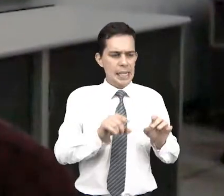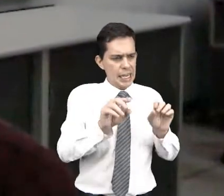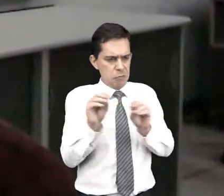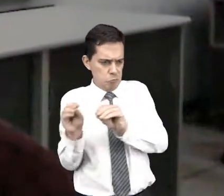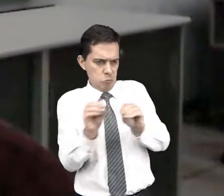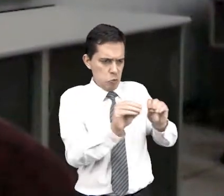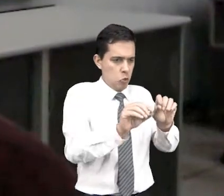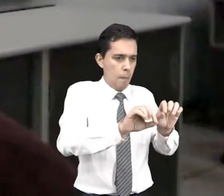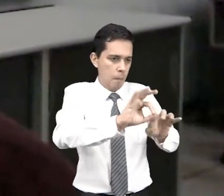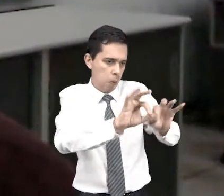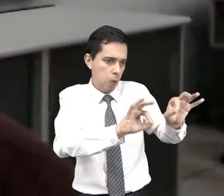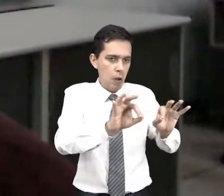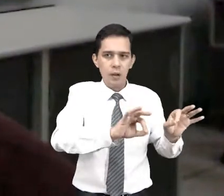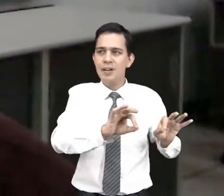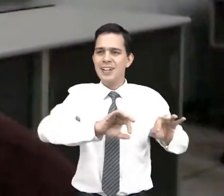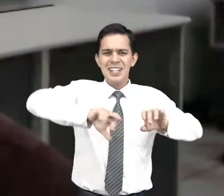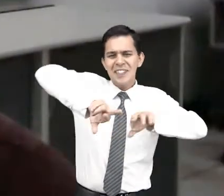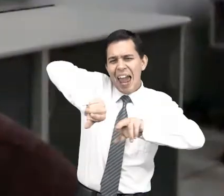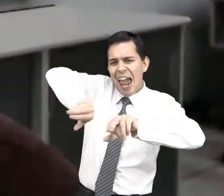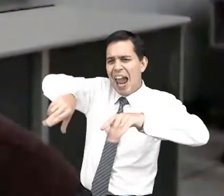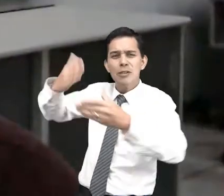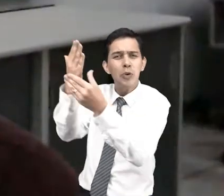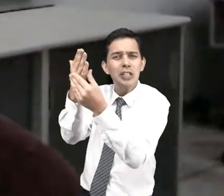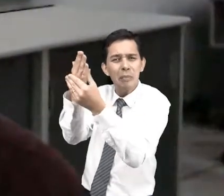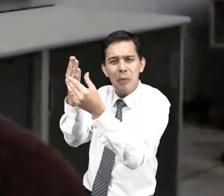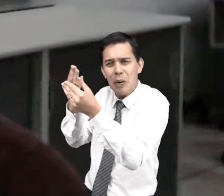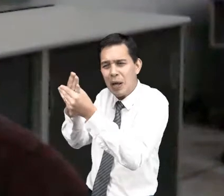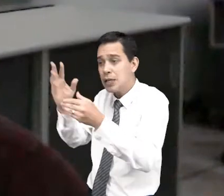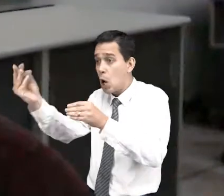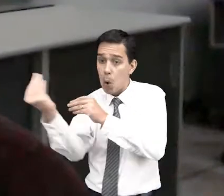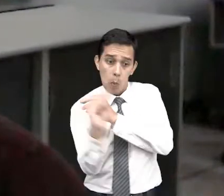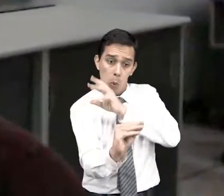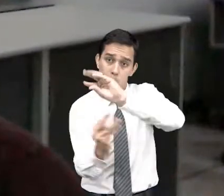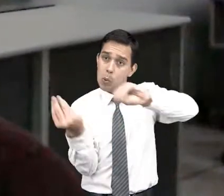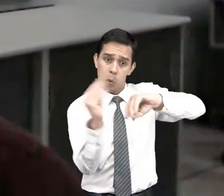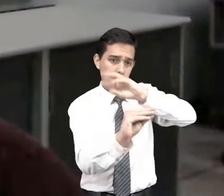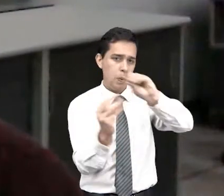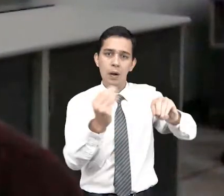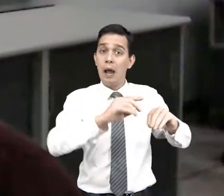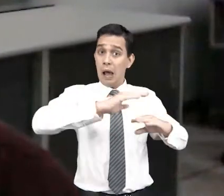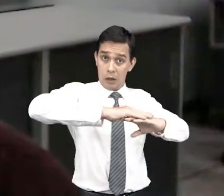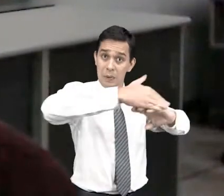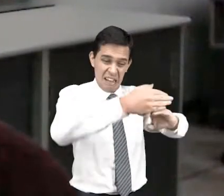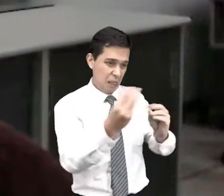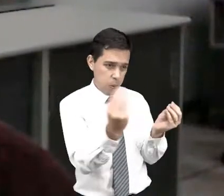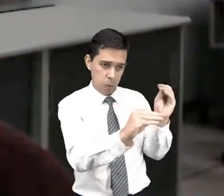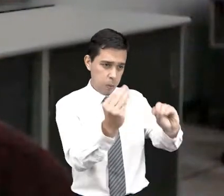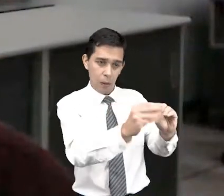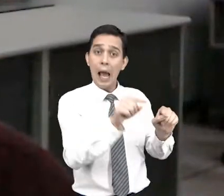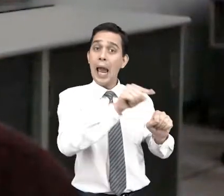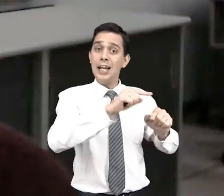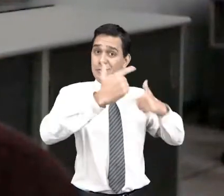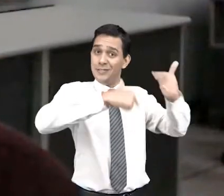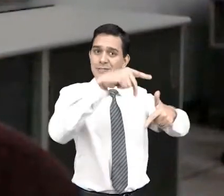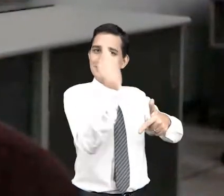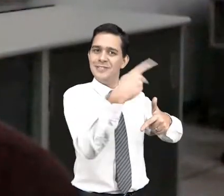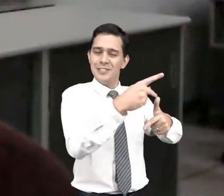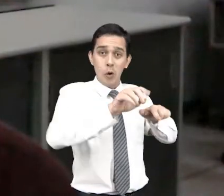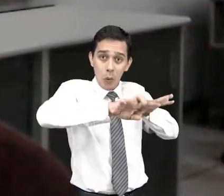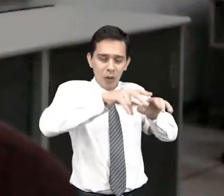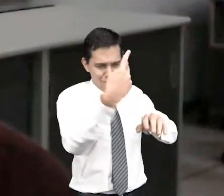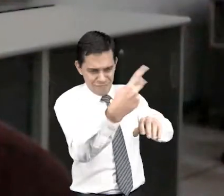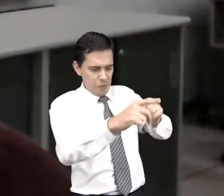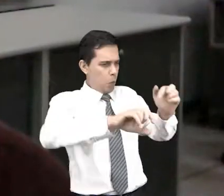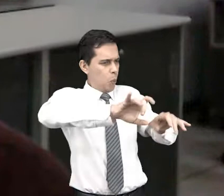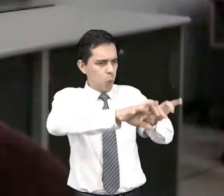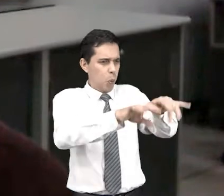necessária a migração de vários desses processos. A utilização desse robô levou a cabo a migração de mais de